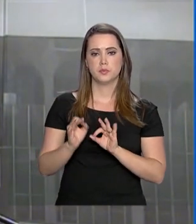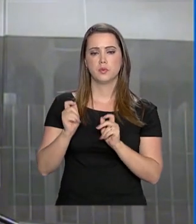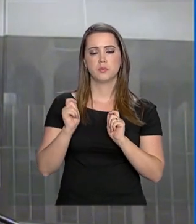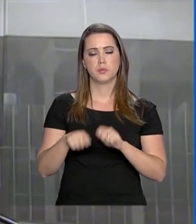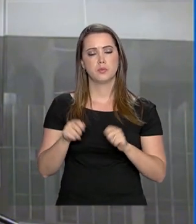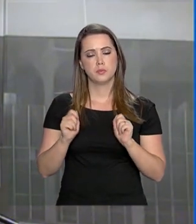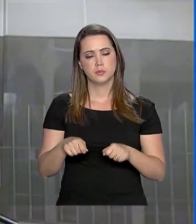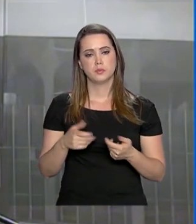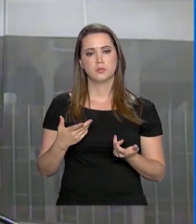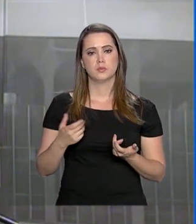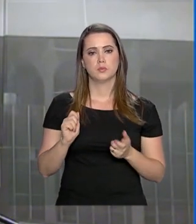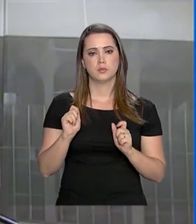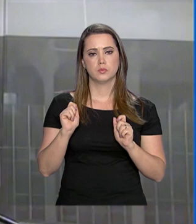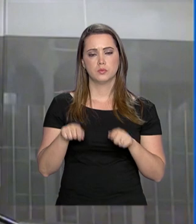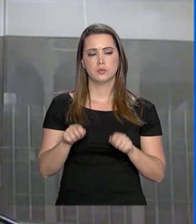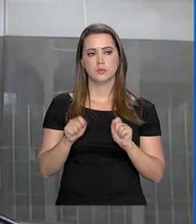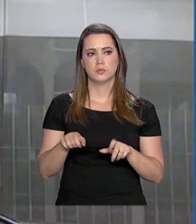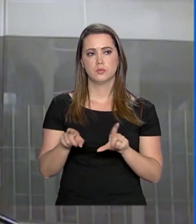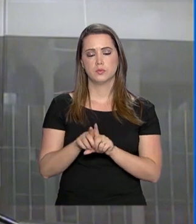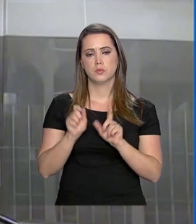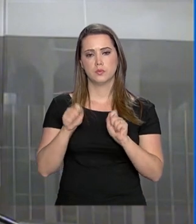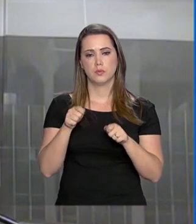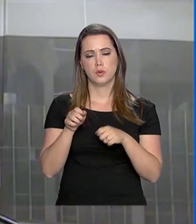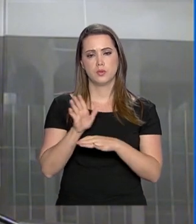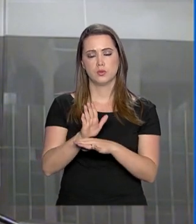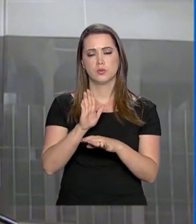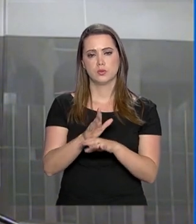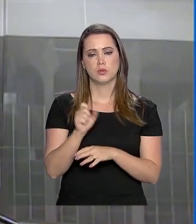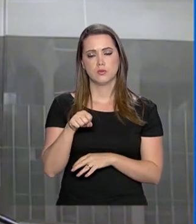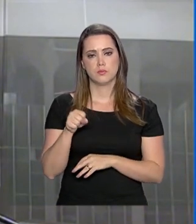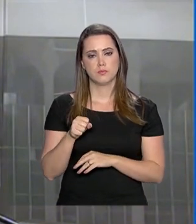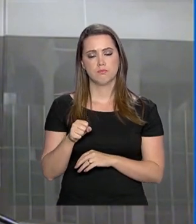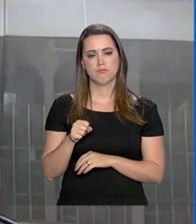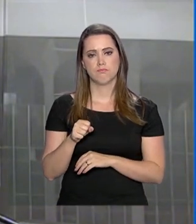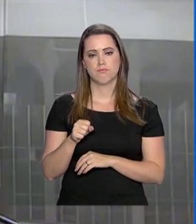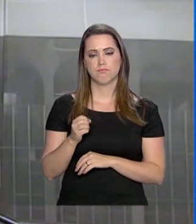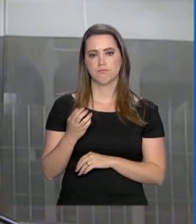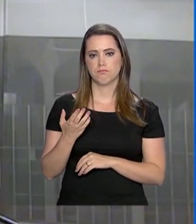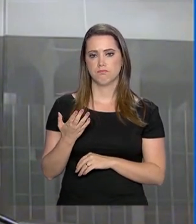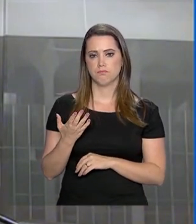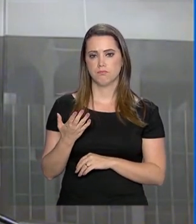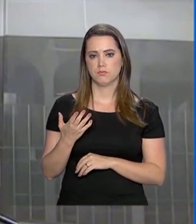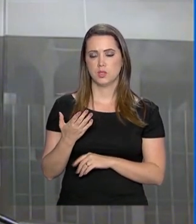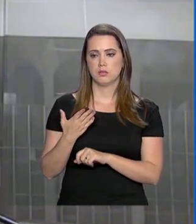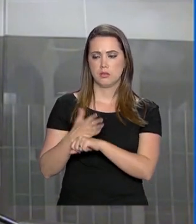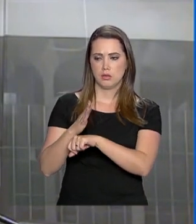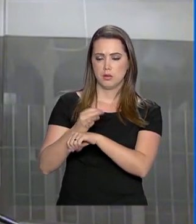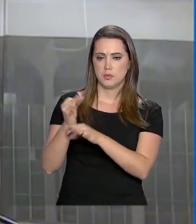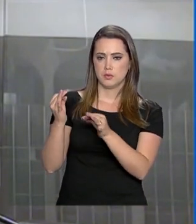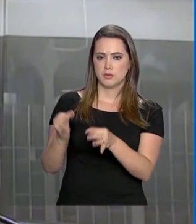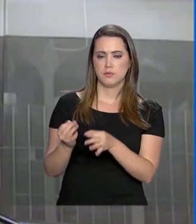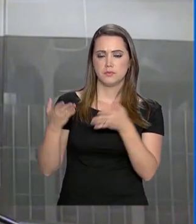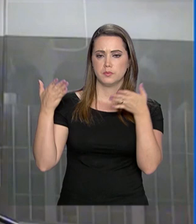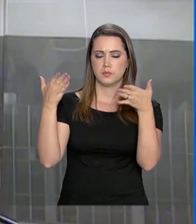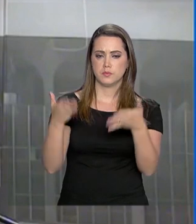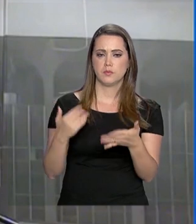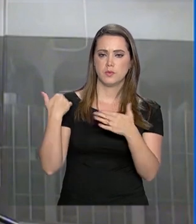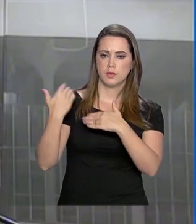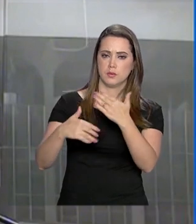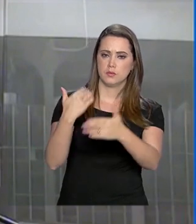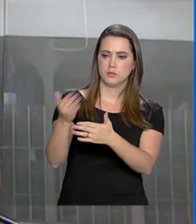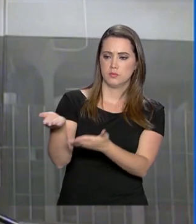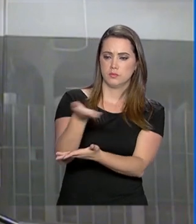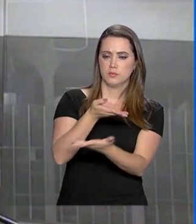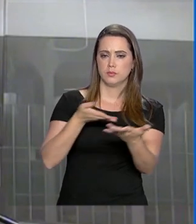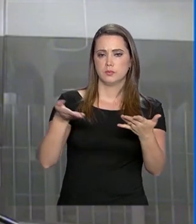capacidade muito boa para fazer isso. E isso faz parte desse processo que